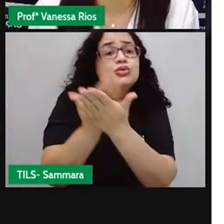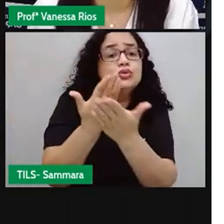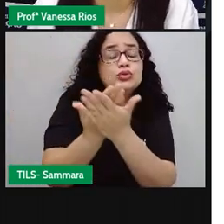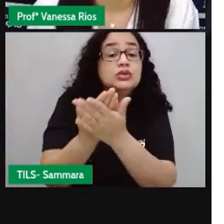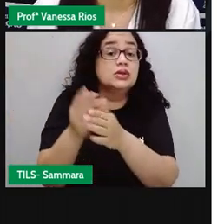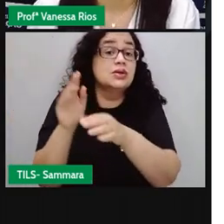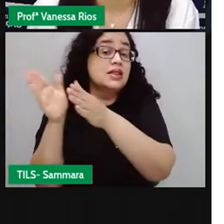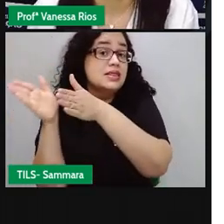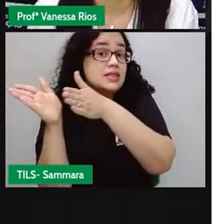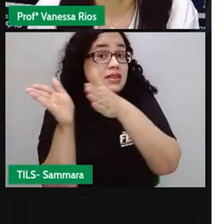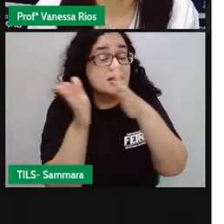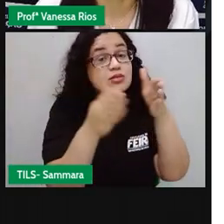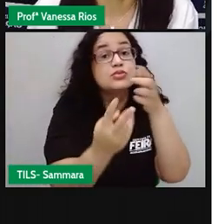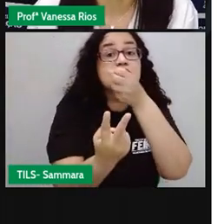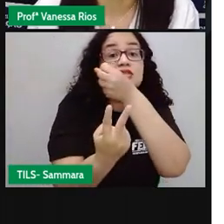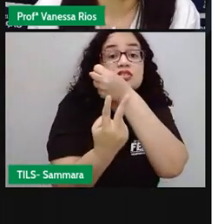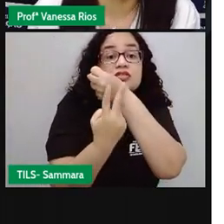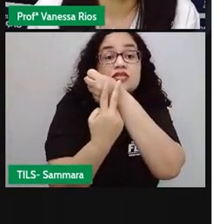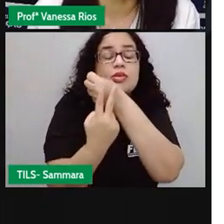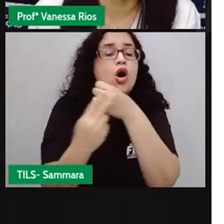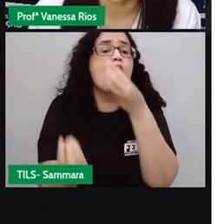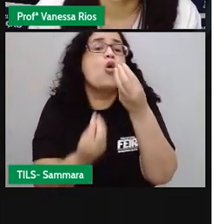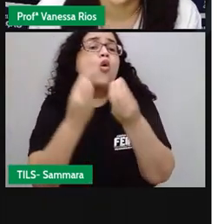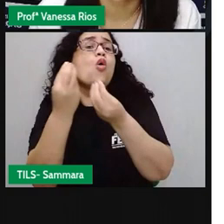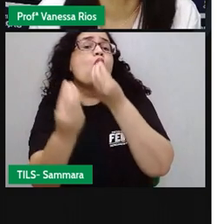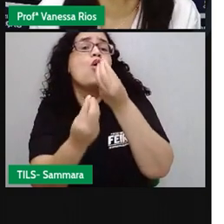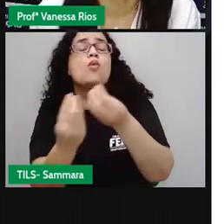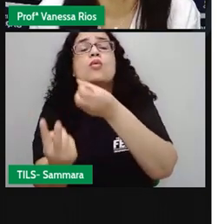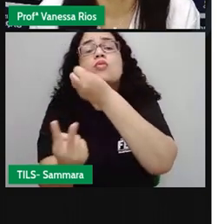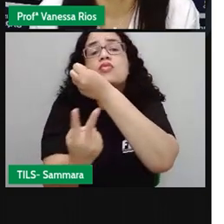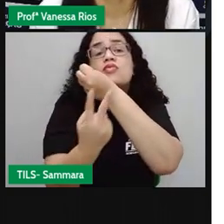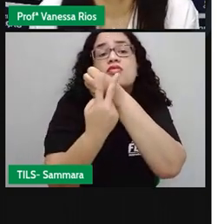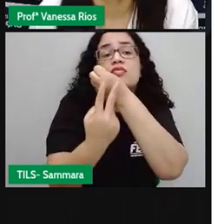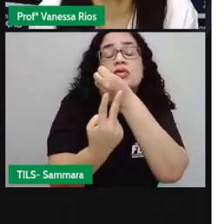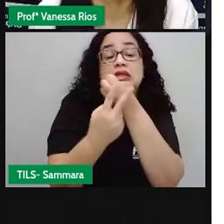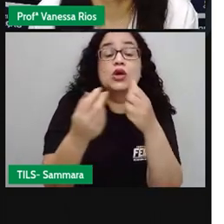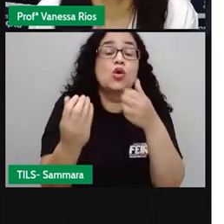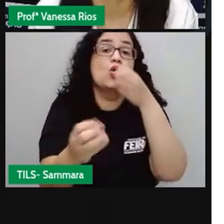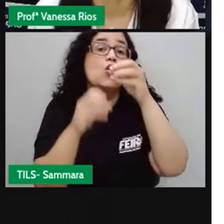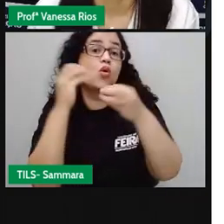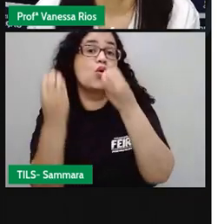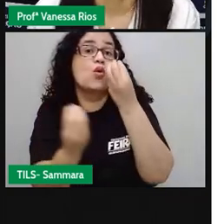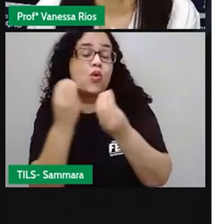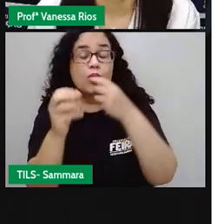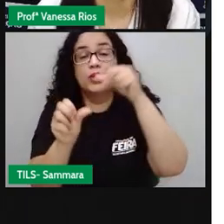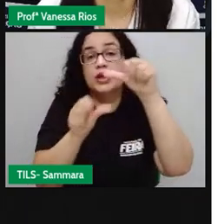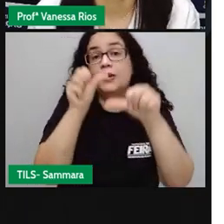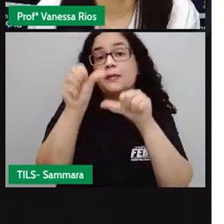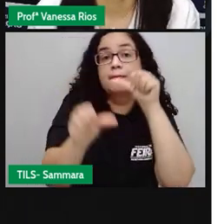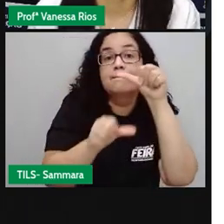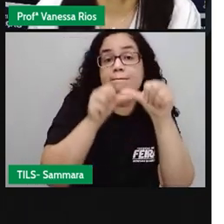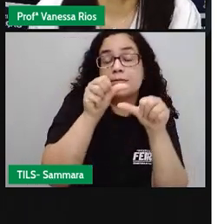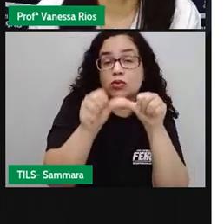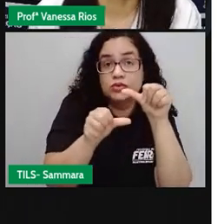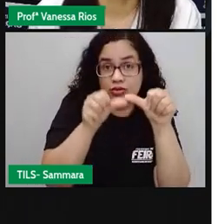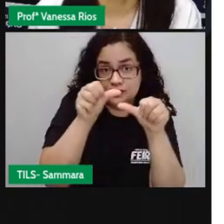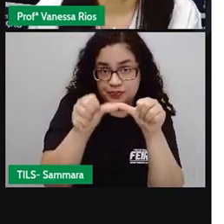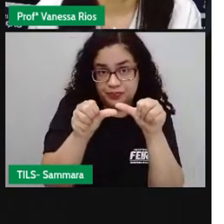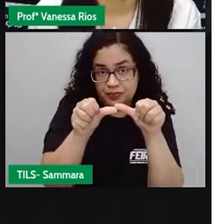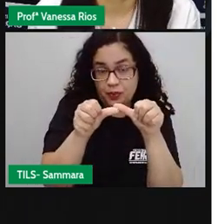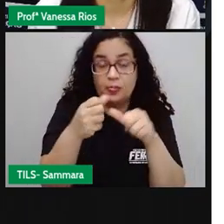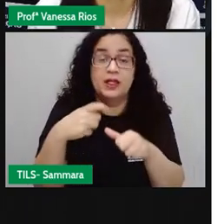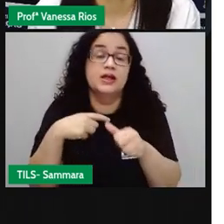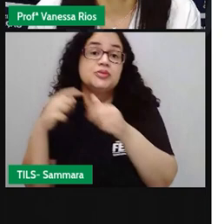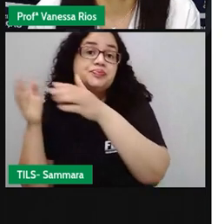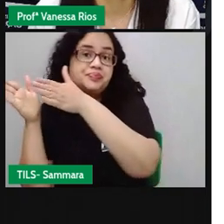verdais e observando como o verbo se comporta, como ele se modifica, como ele se transforma, né?